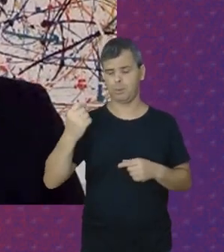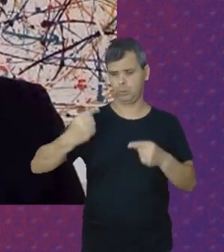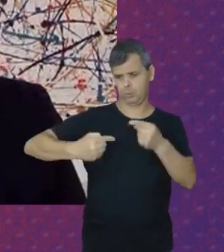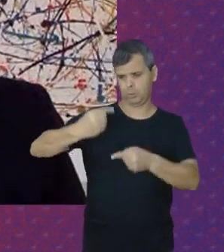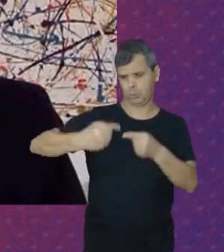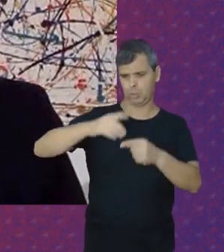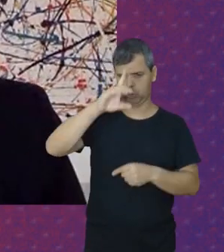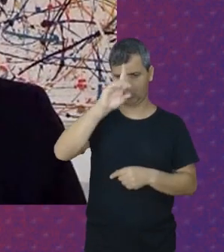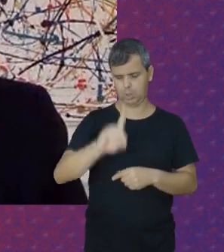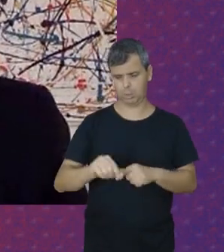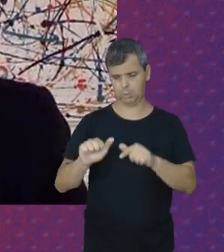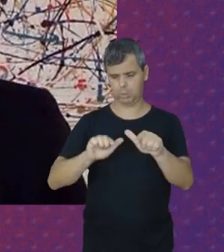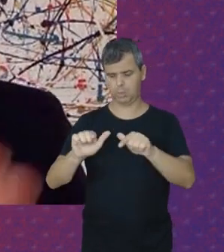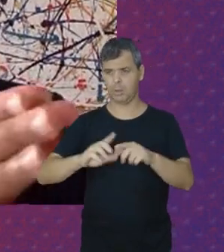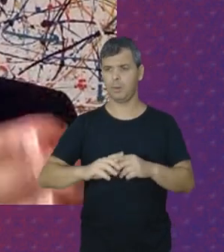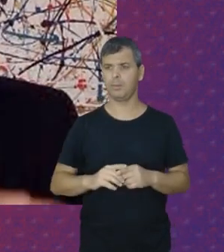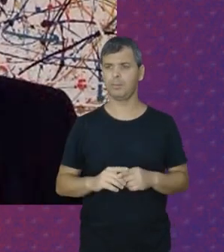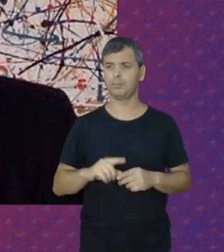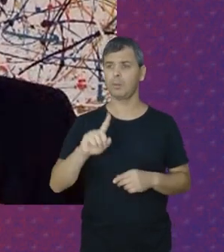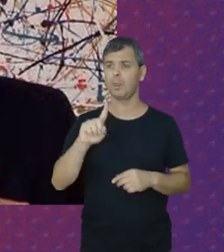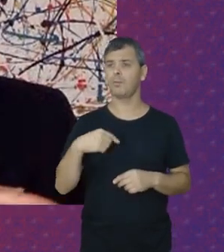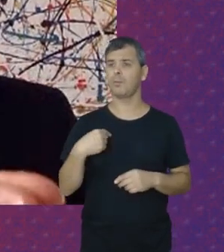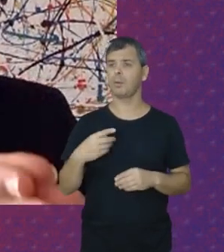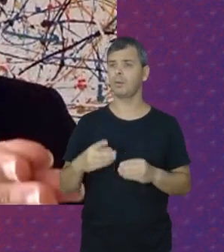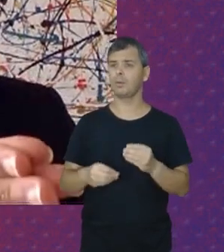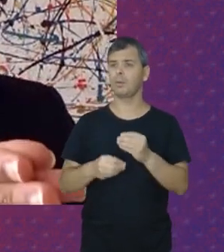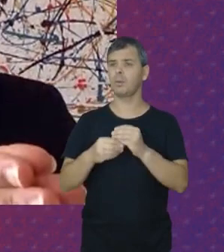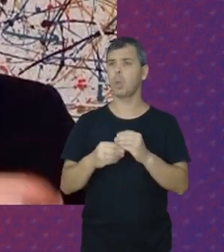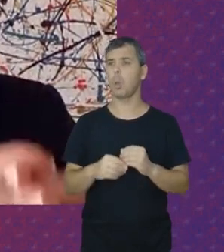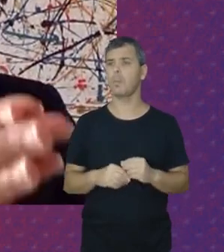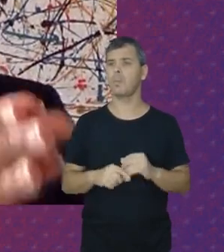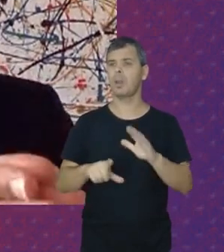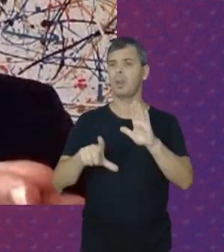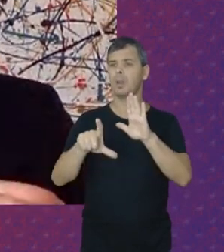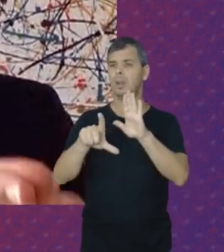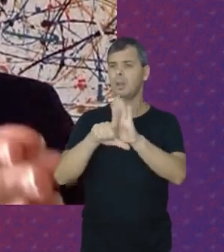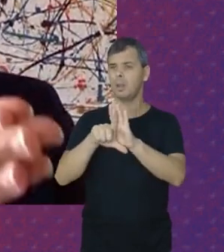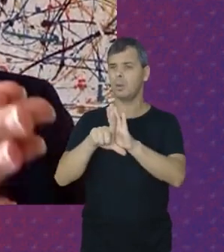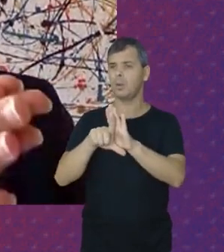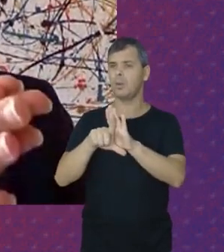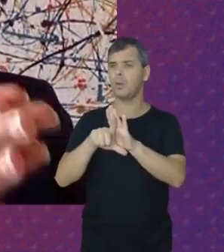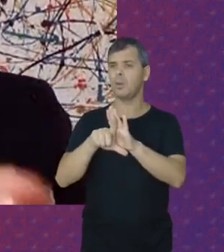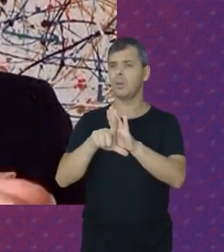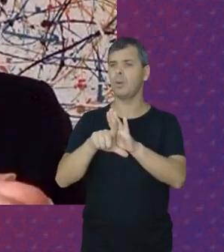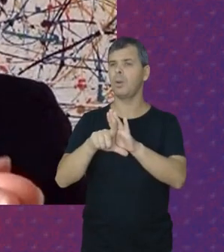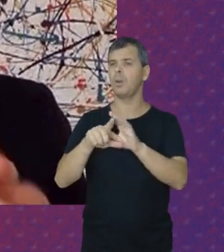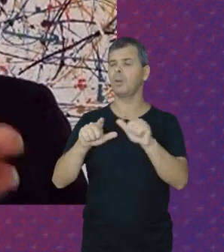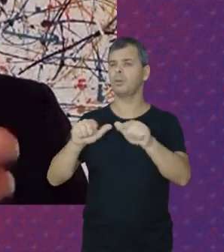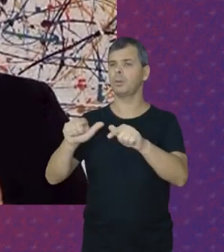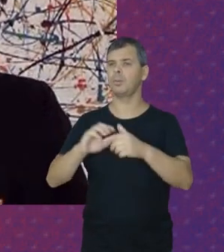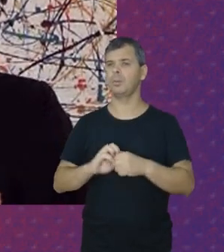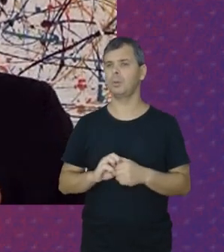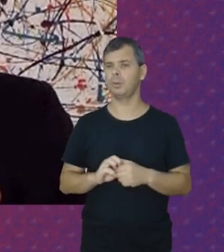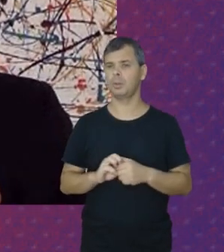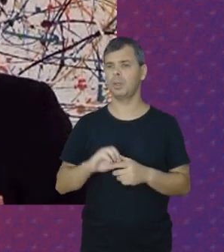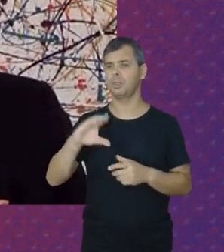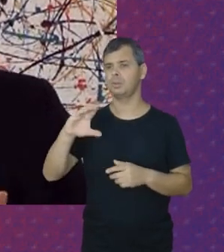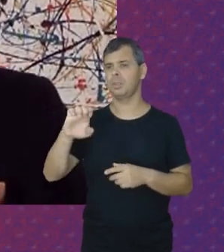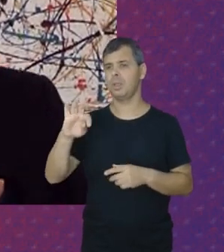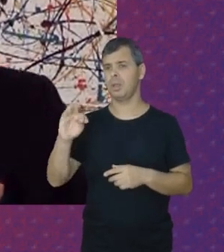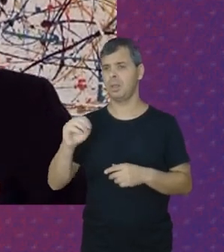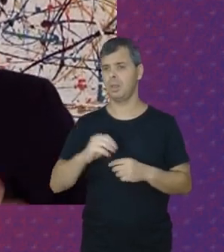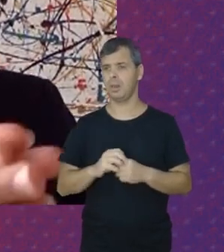Sobre direitos Trabalhistas Foi a consolidação Da legislação Do trabalho A CLT